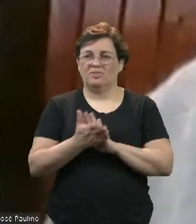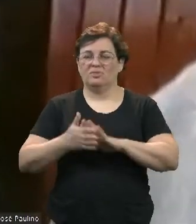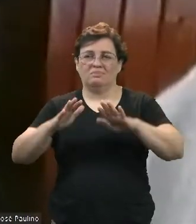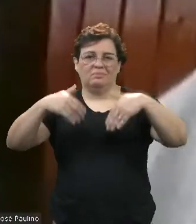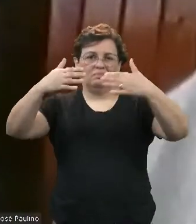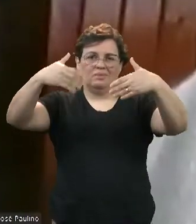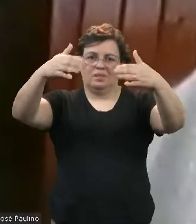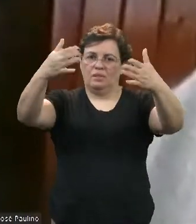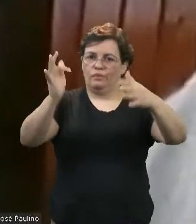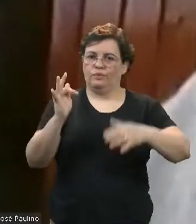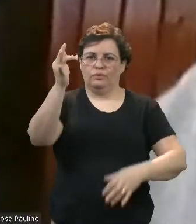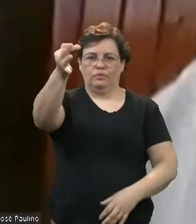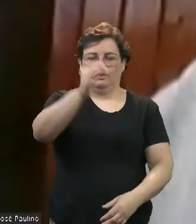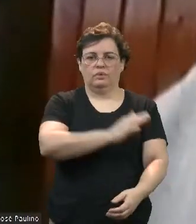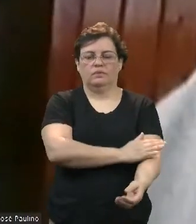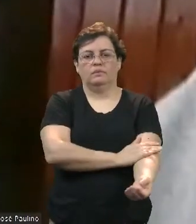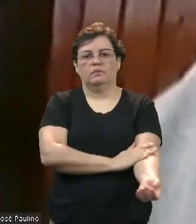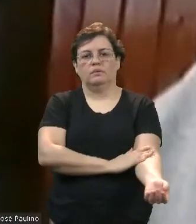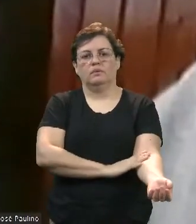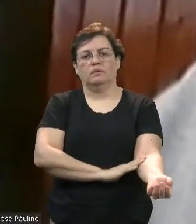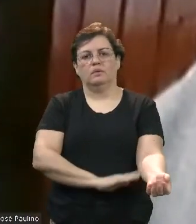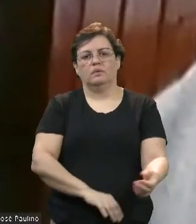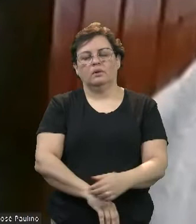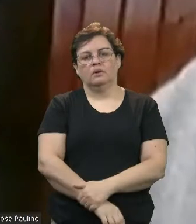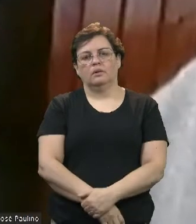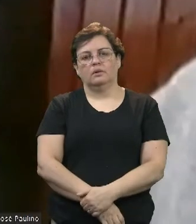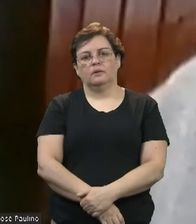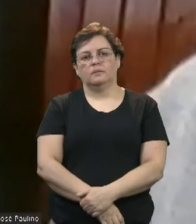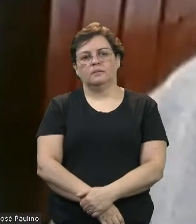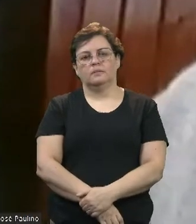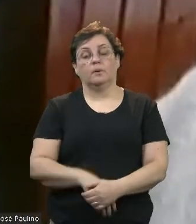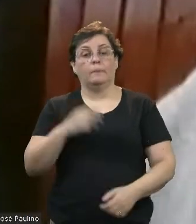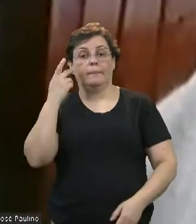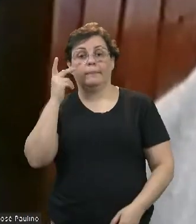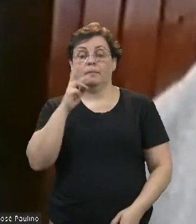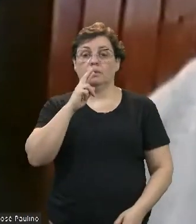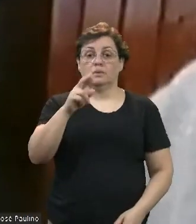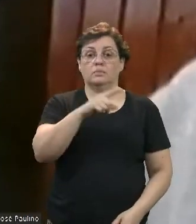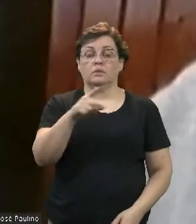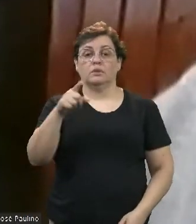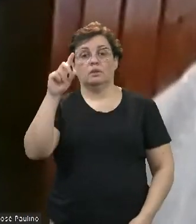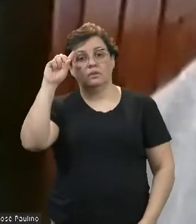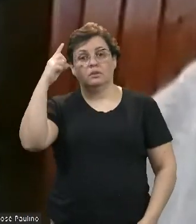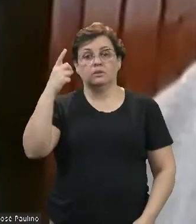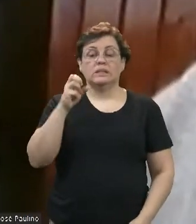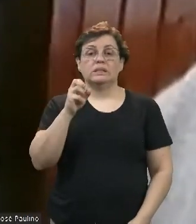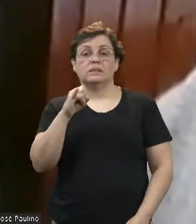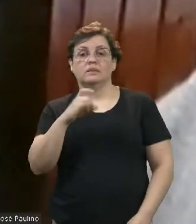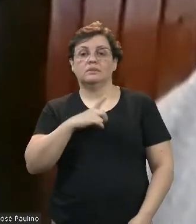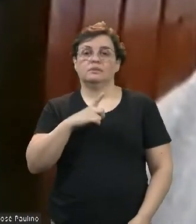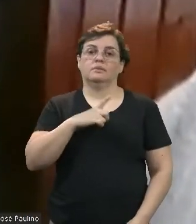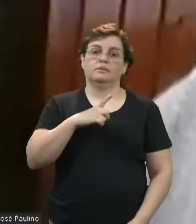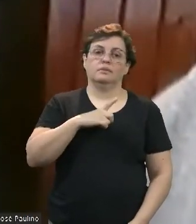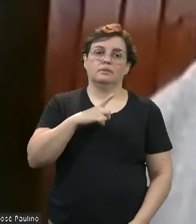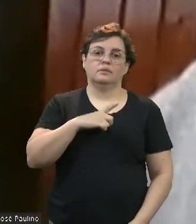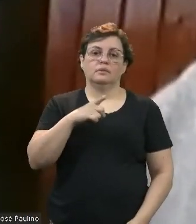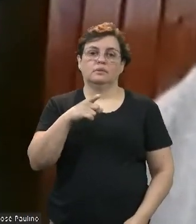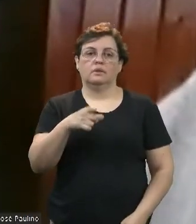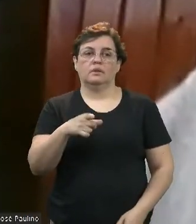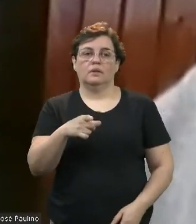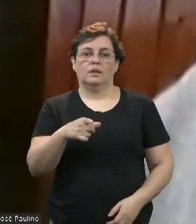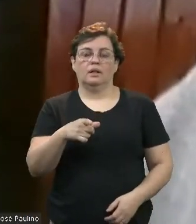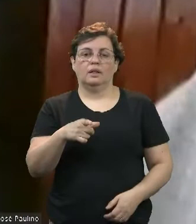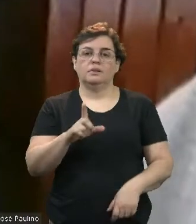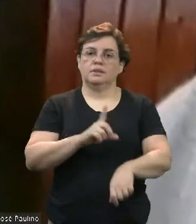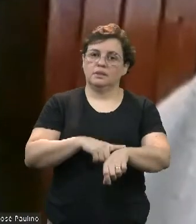para frente. E aqui é para tirar essas dúvidas, caso haja essa carência,